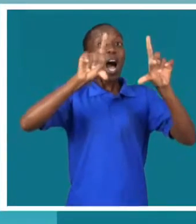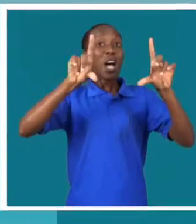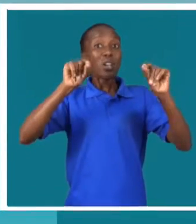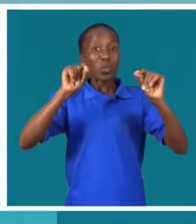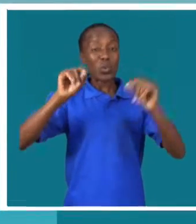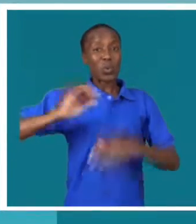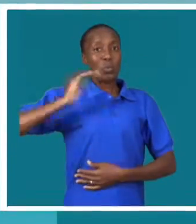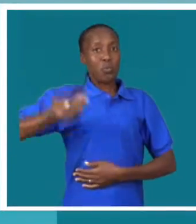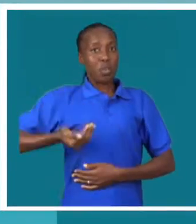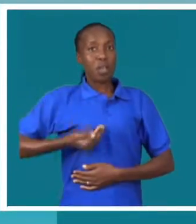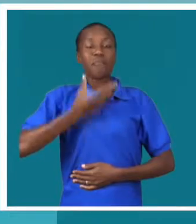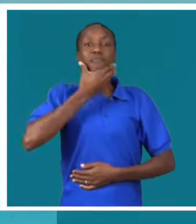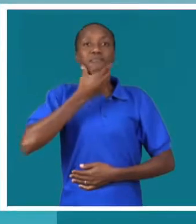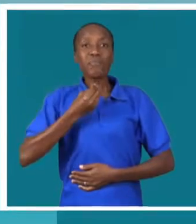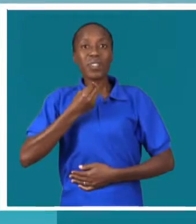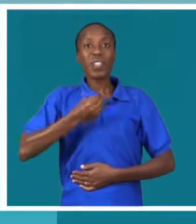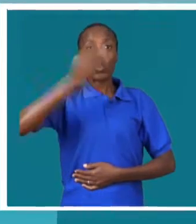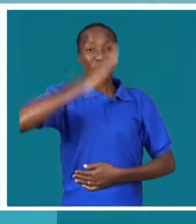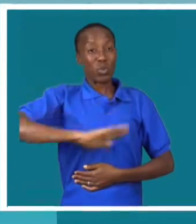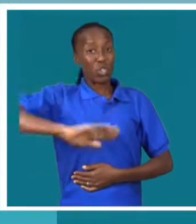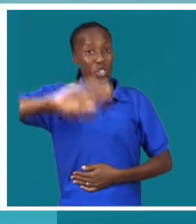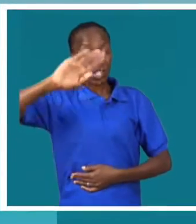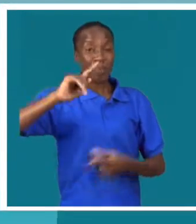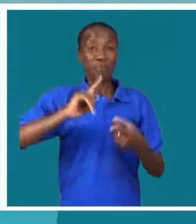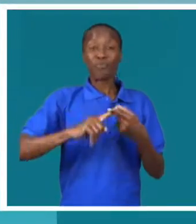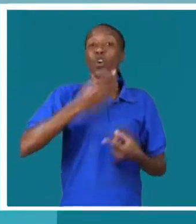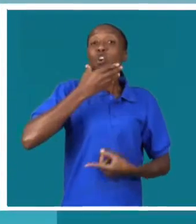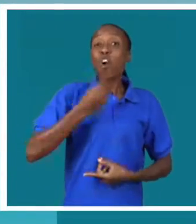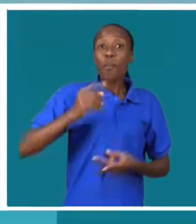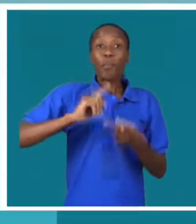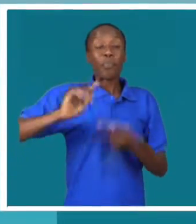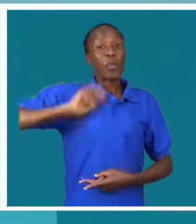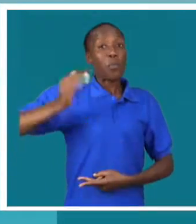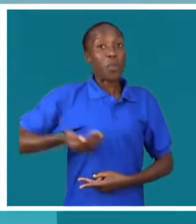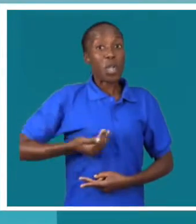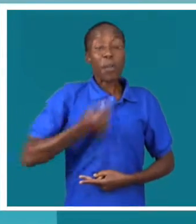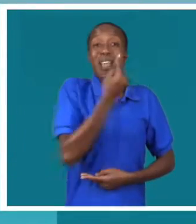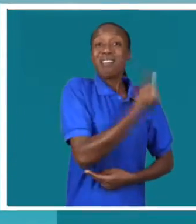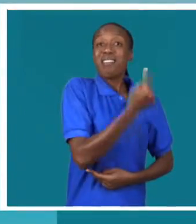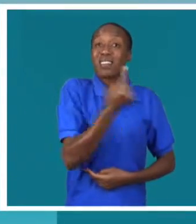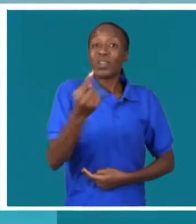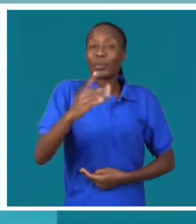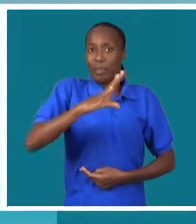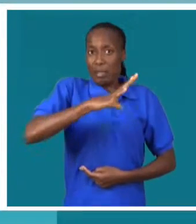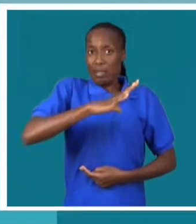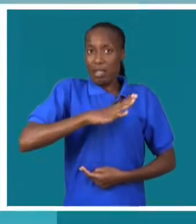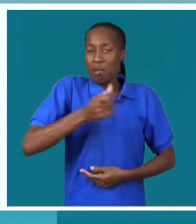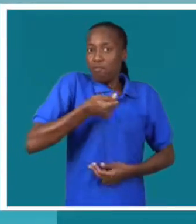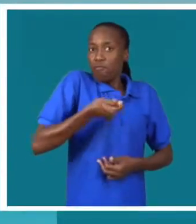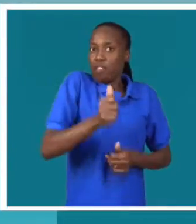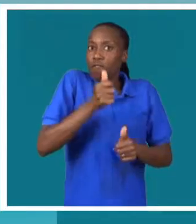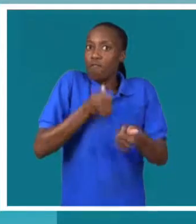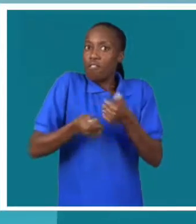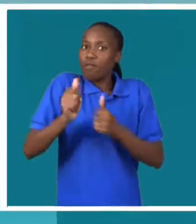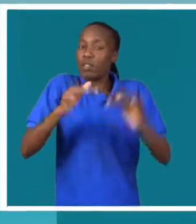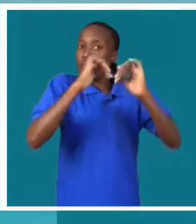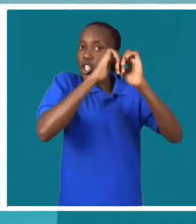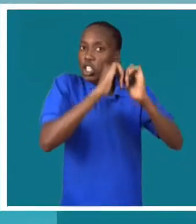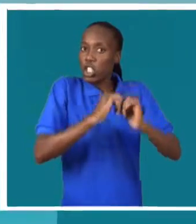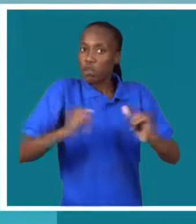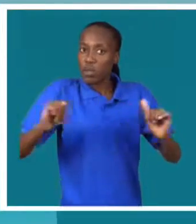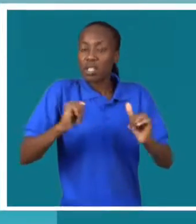as questões do gênero, na generalidade do homem e da mulher, Porque cada um de nós tem particularidades,